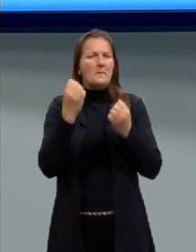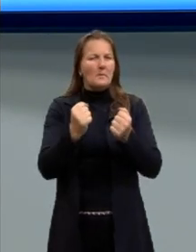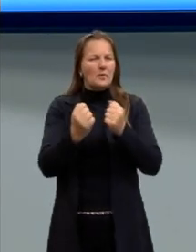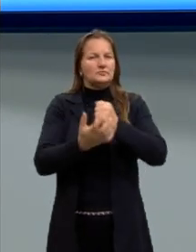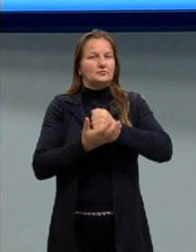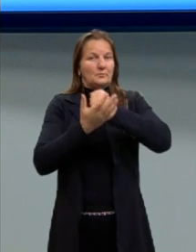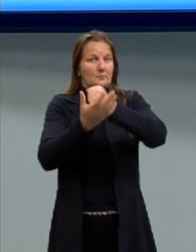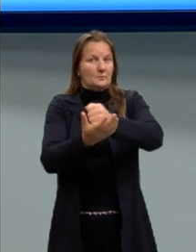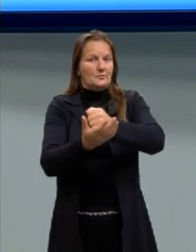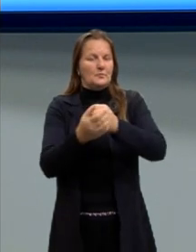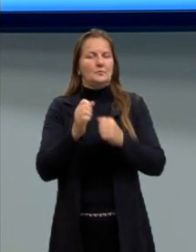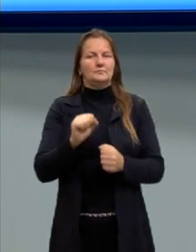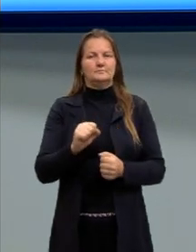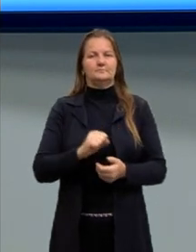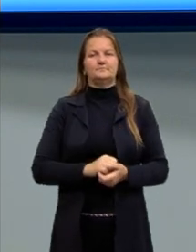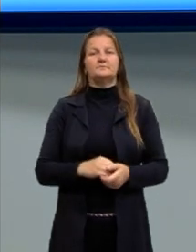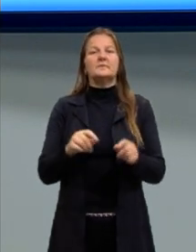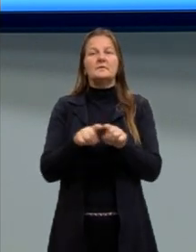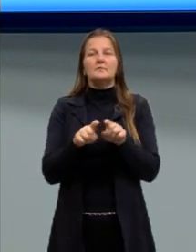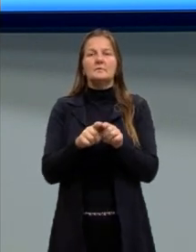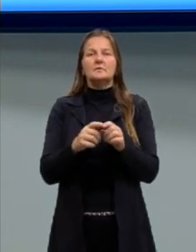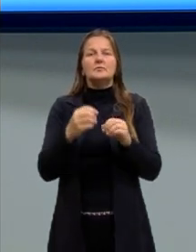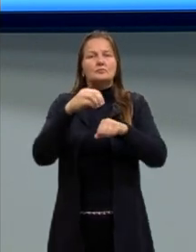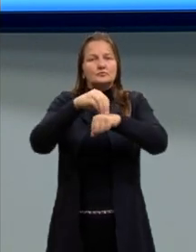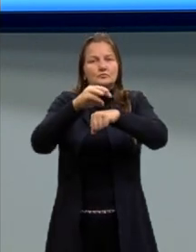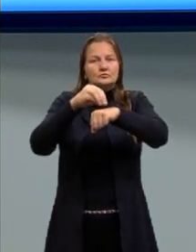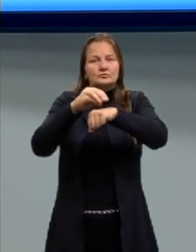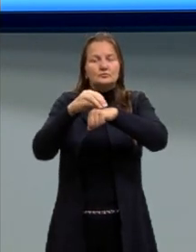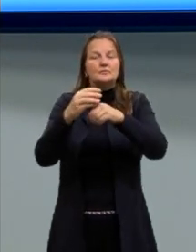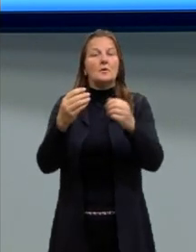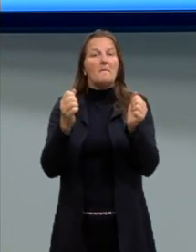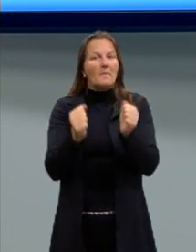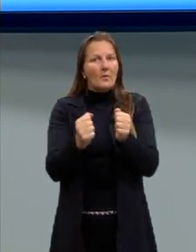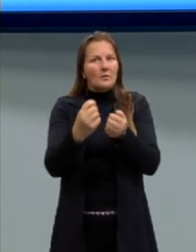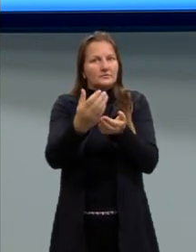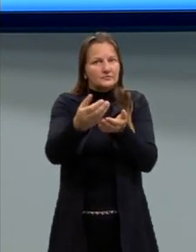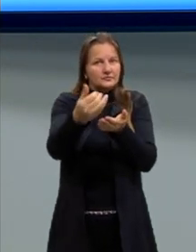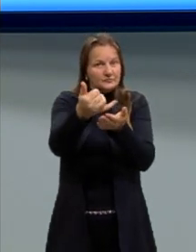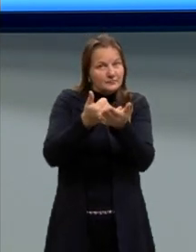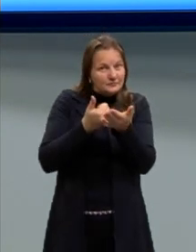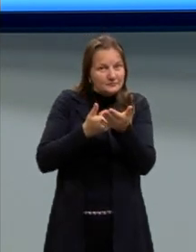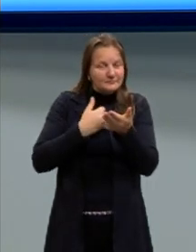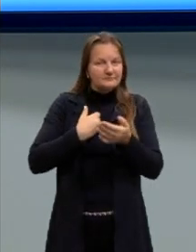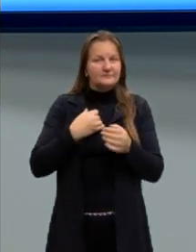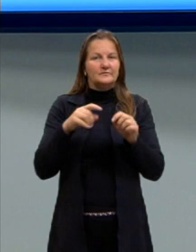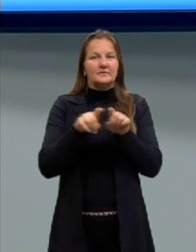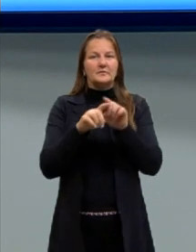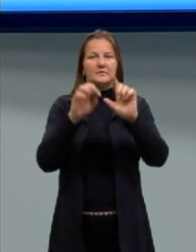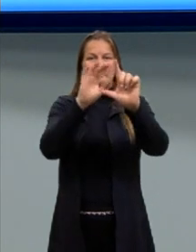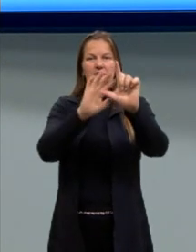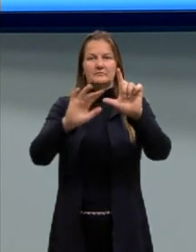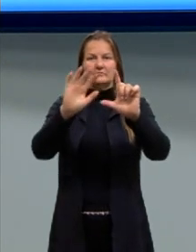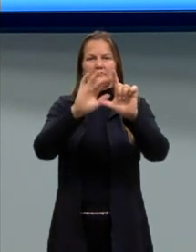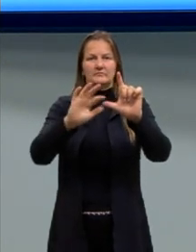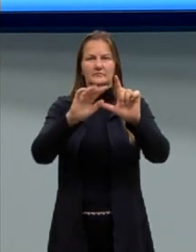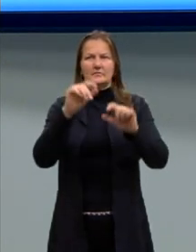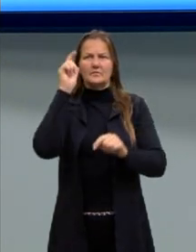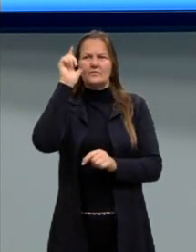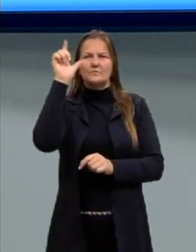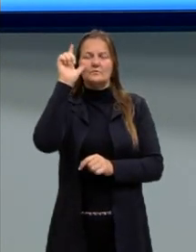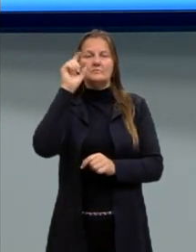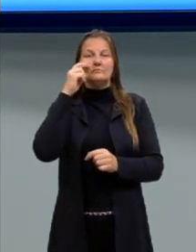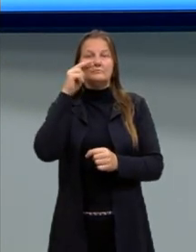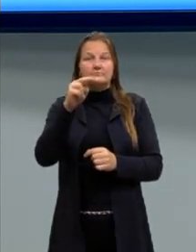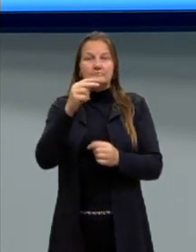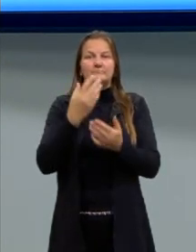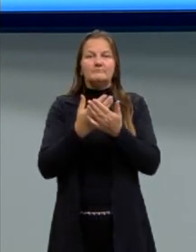ajuda. Deixar também alguma sugestão aí para as nossas aulas e no QR Code vocês conseguem assistir as